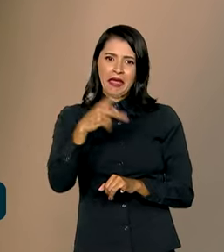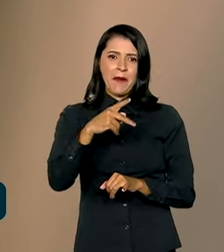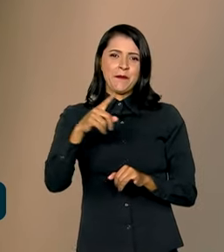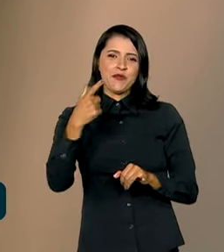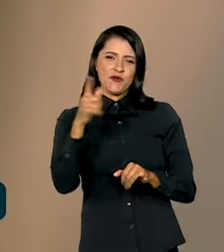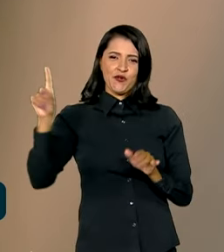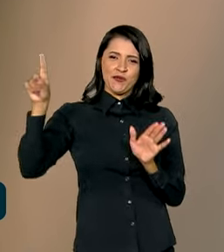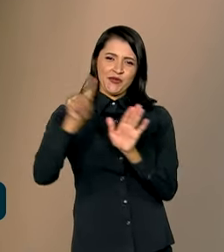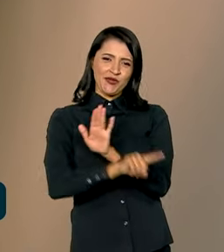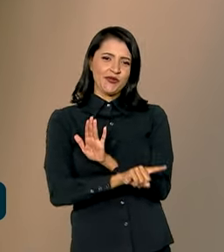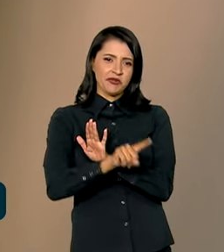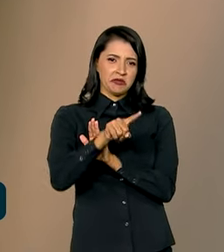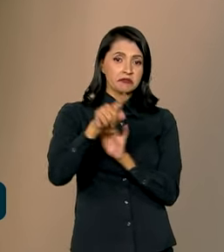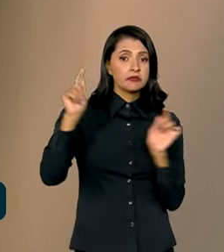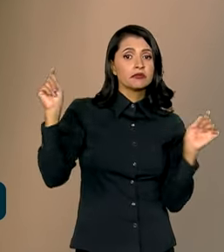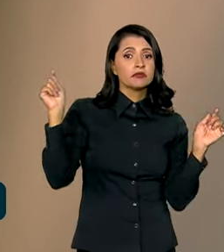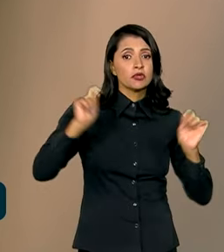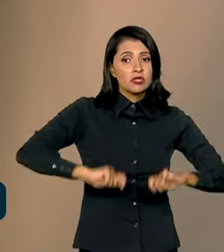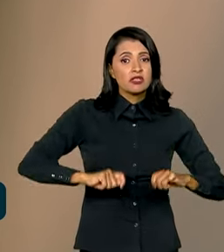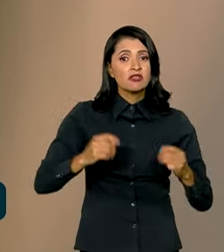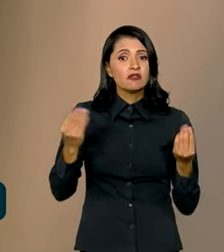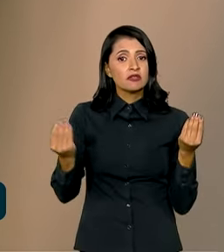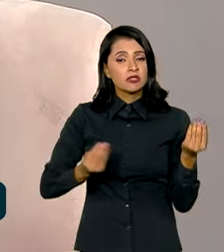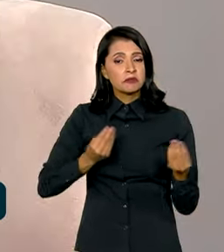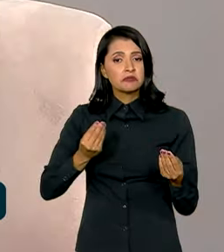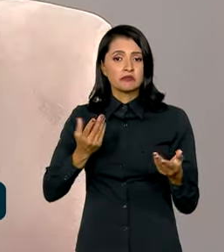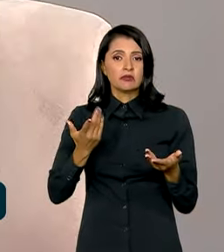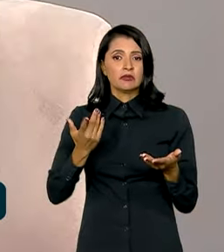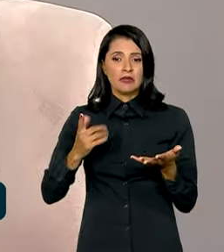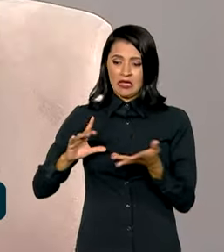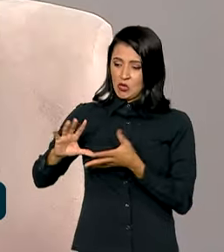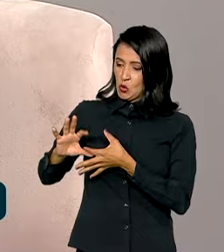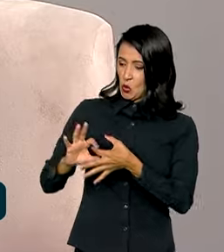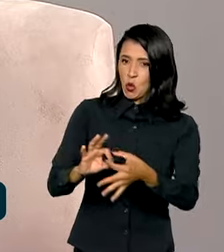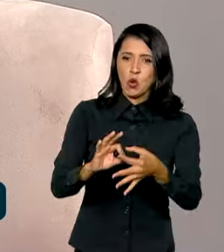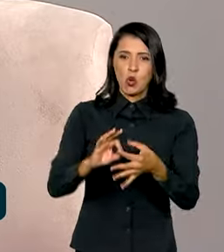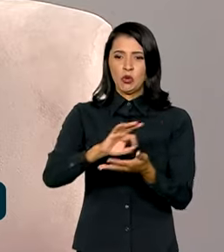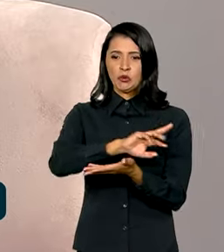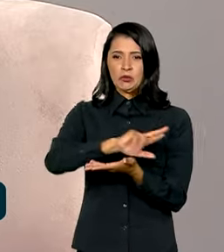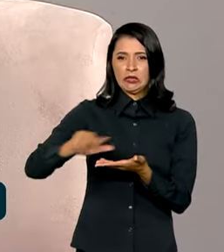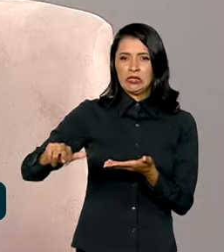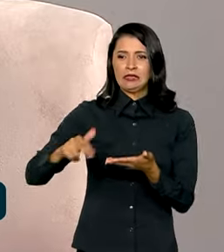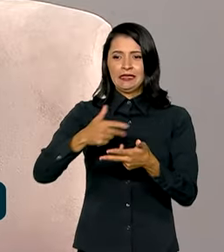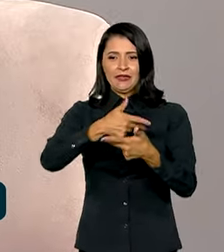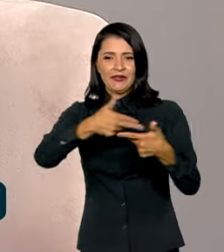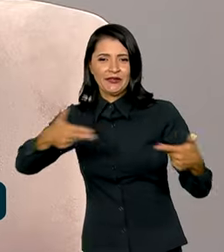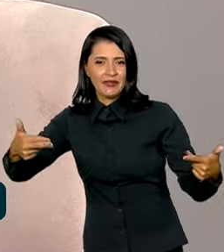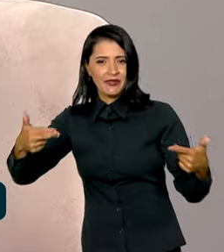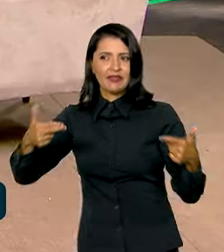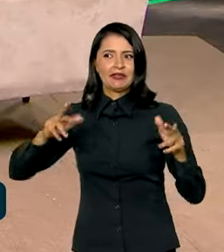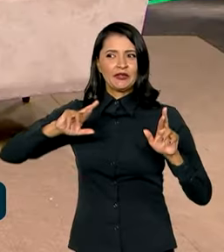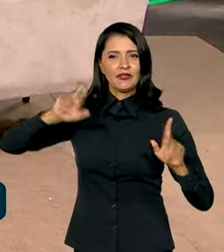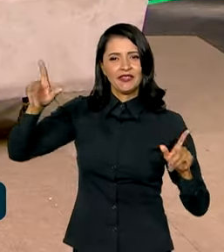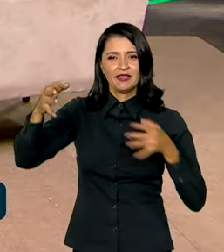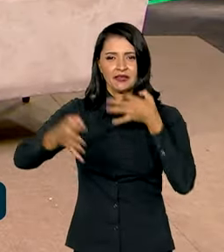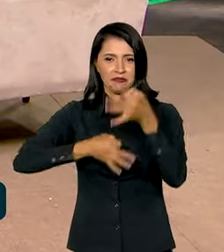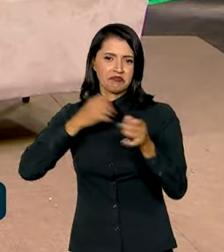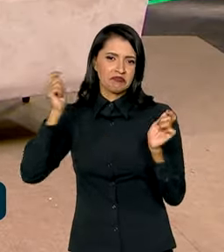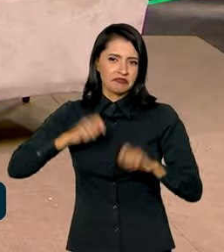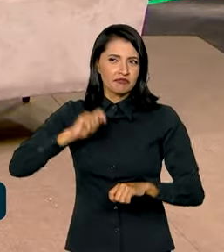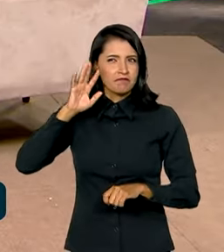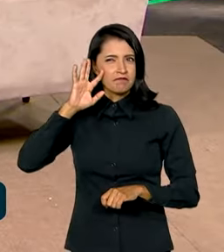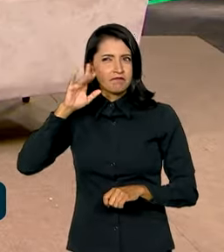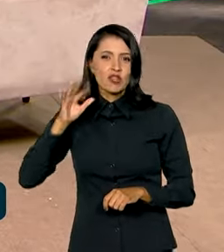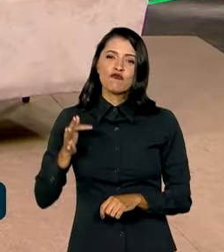última pergunta ao senhor. É possível, diante de toda essa pluralidade, de todas as possíveis divergências, sonhar com